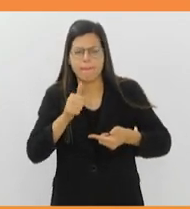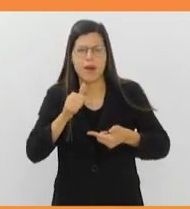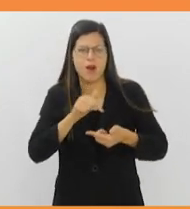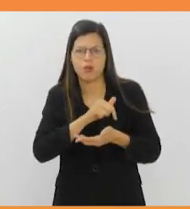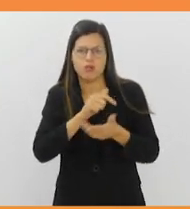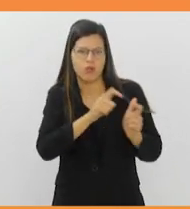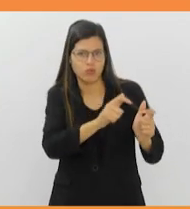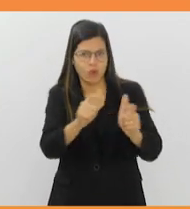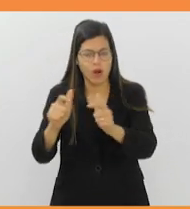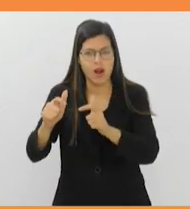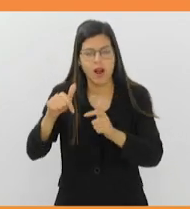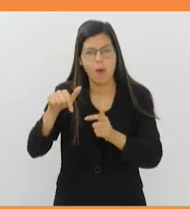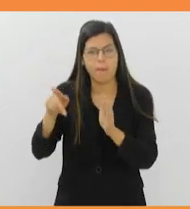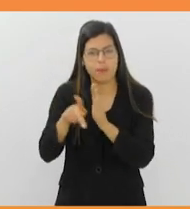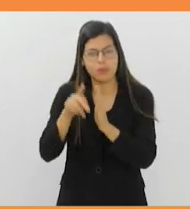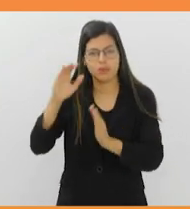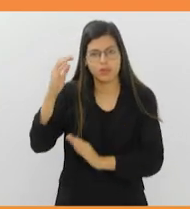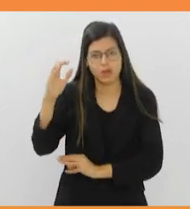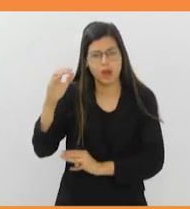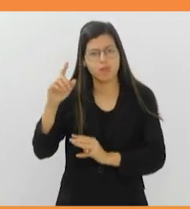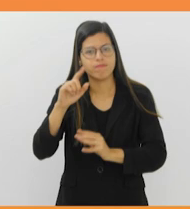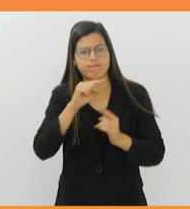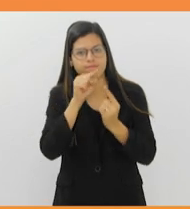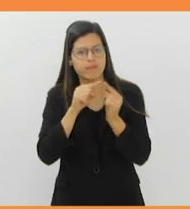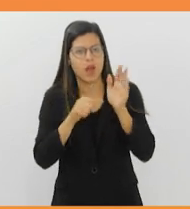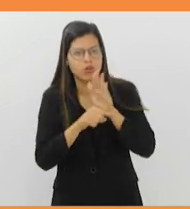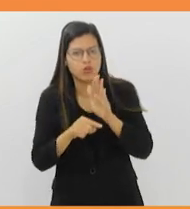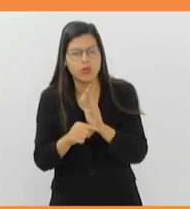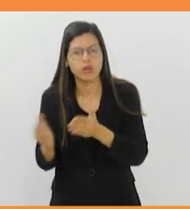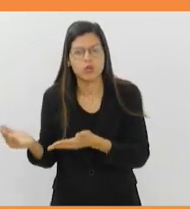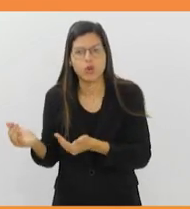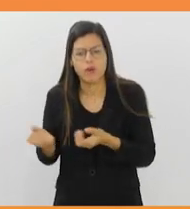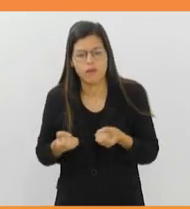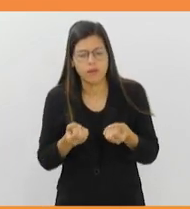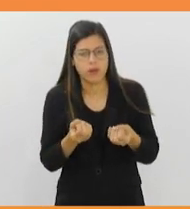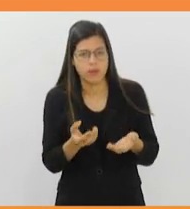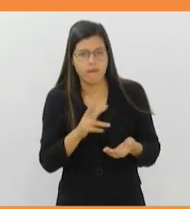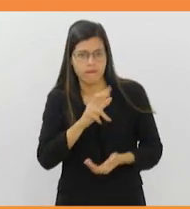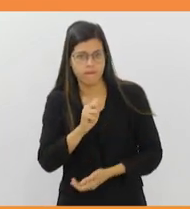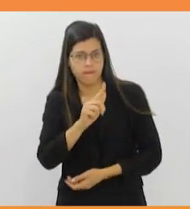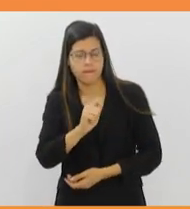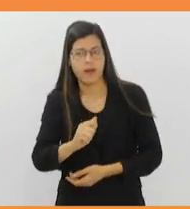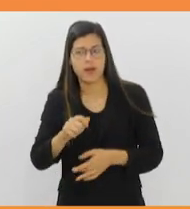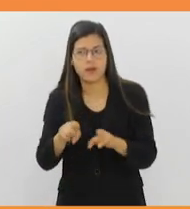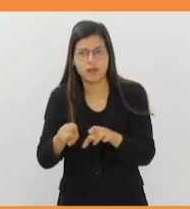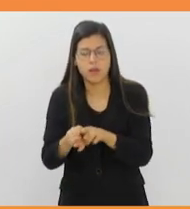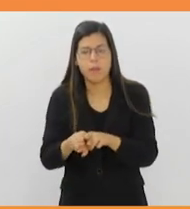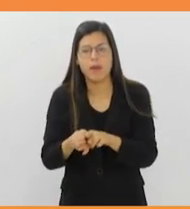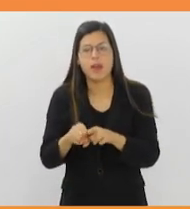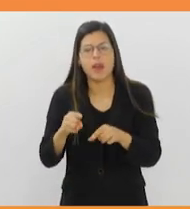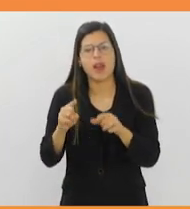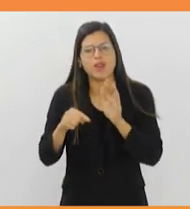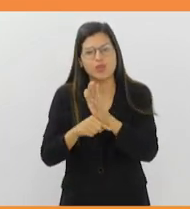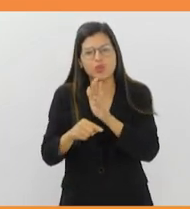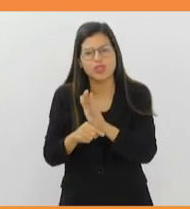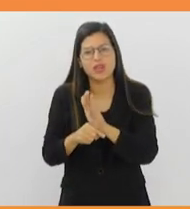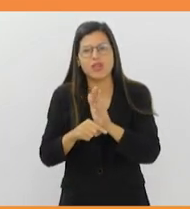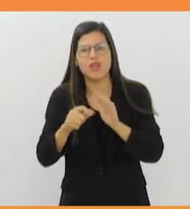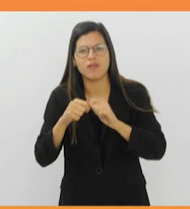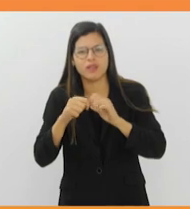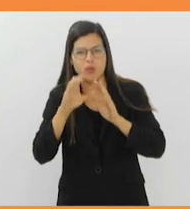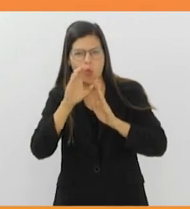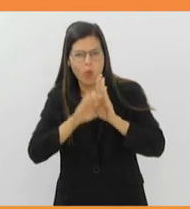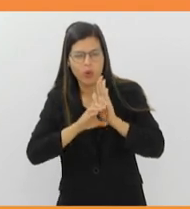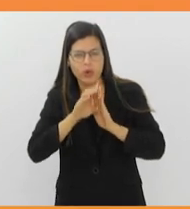Niterói. O foco é ajudar jovens em busca de emprego, oferecendo vagas e auxiliando no aperfeiçoamento de currículos. Amanhã,